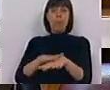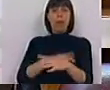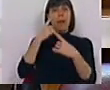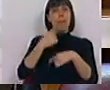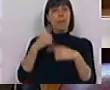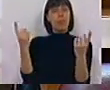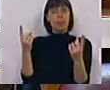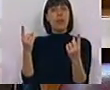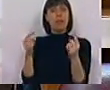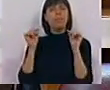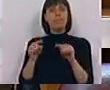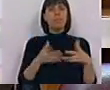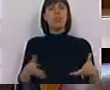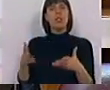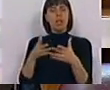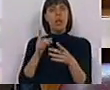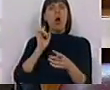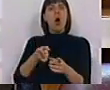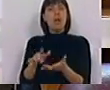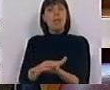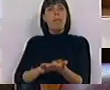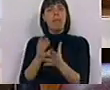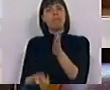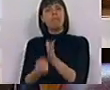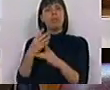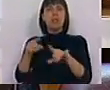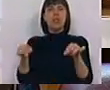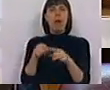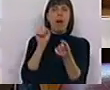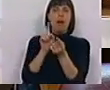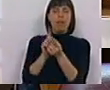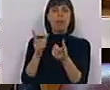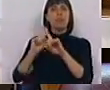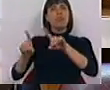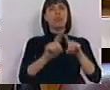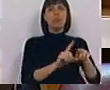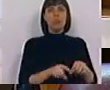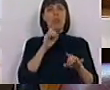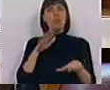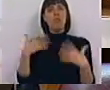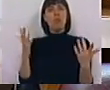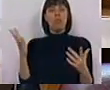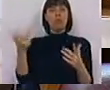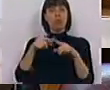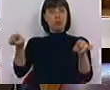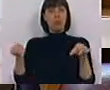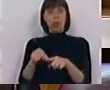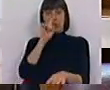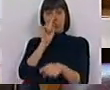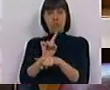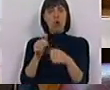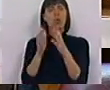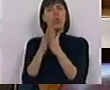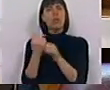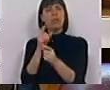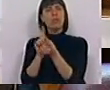pública. Esta estratégia consiste basicamente na criação de espaços de atendimento distintos, que poderão reunir num espaço físico praticamente todos os